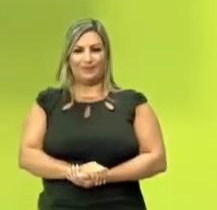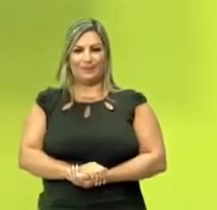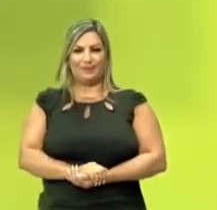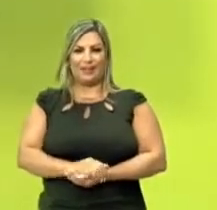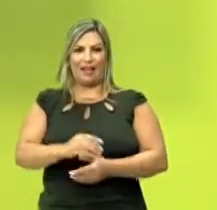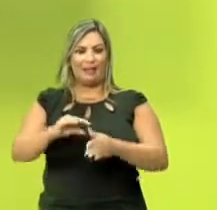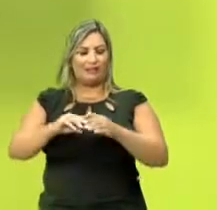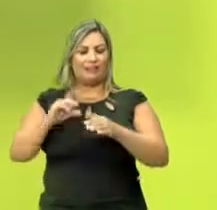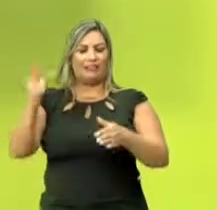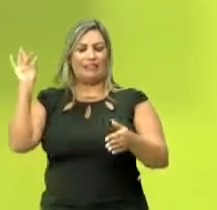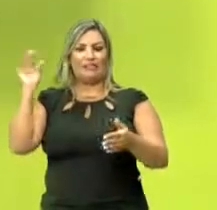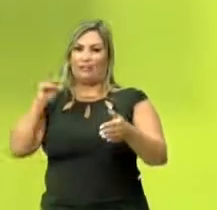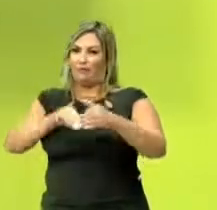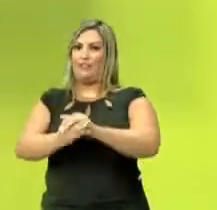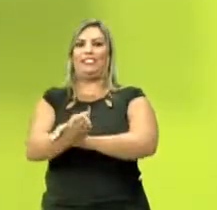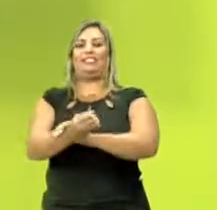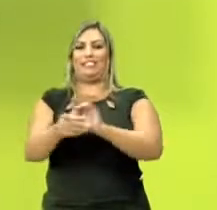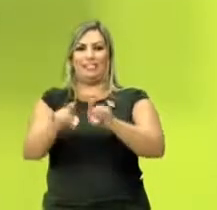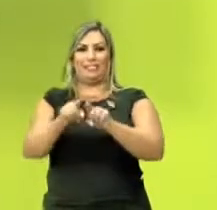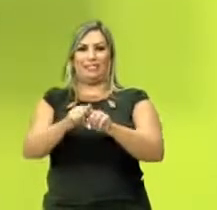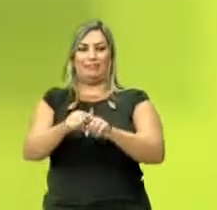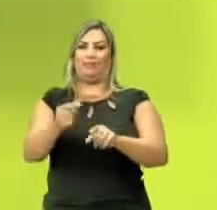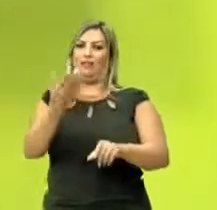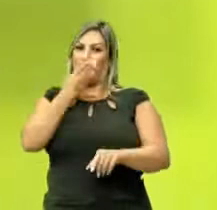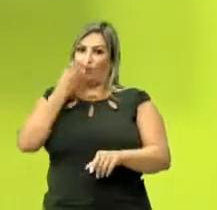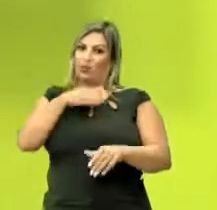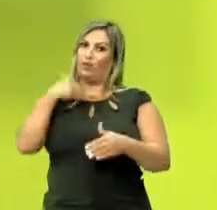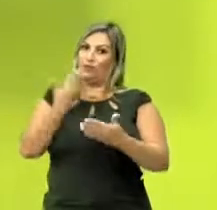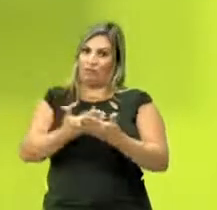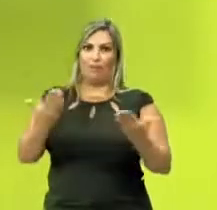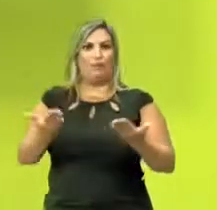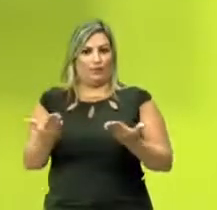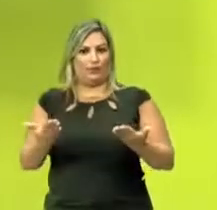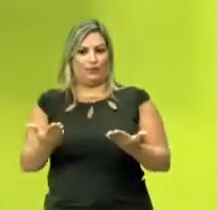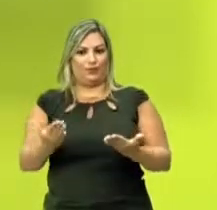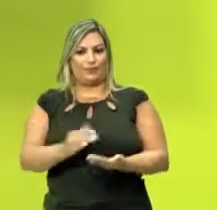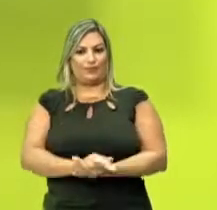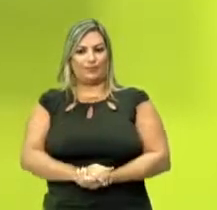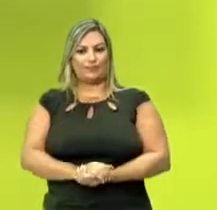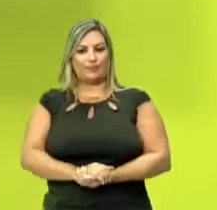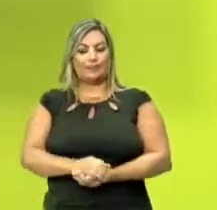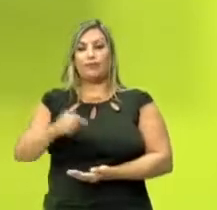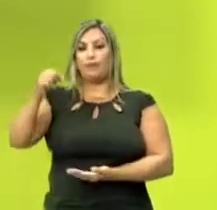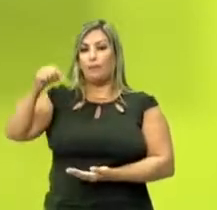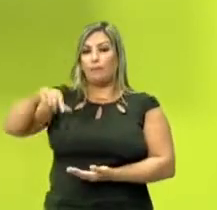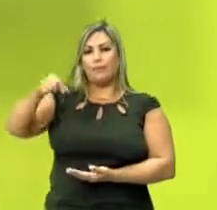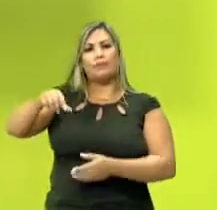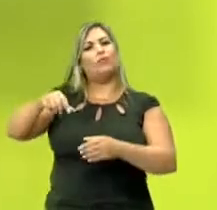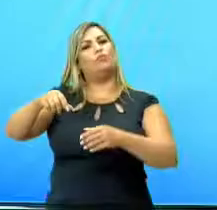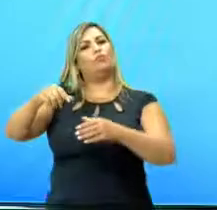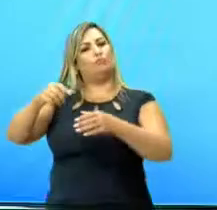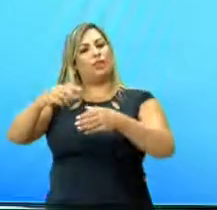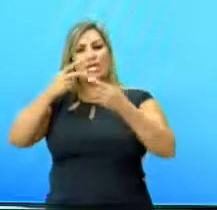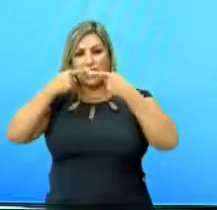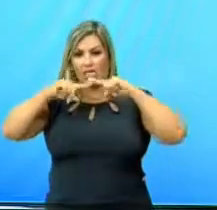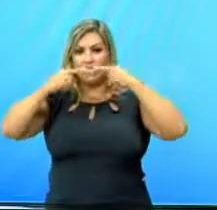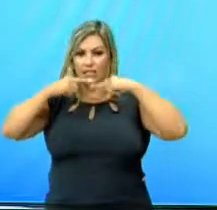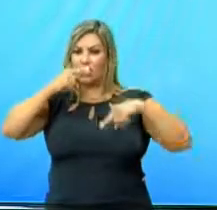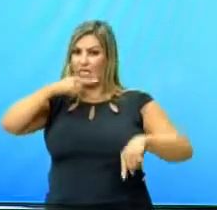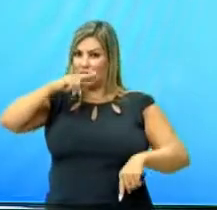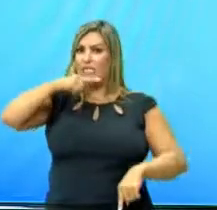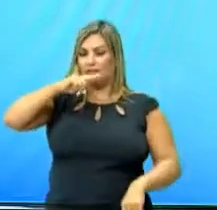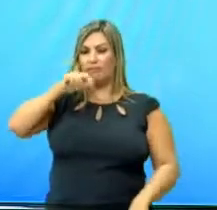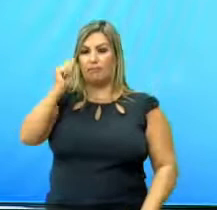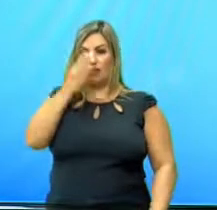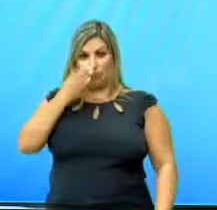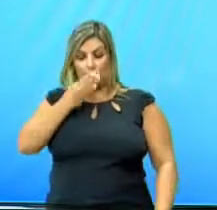certo até vício aí pela quantidade de açúcar que a gente tem nos dias atuais, tá? Então, a plantação de cana-de-açúcar, né? Essas duas